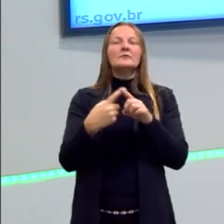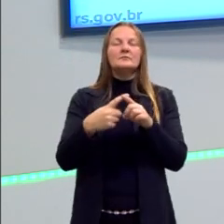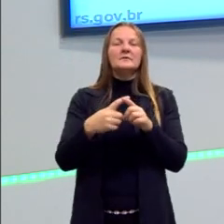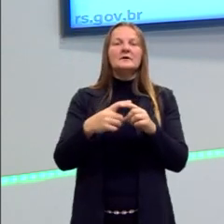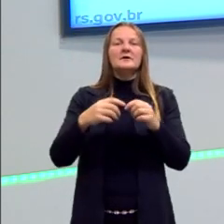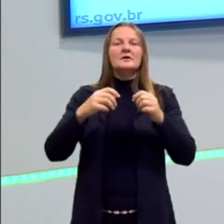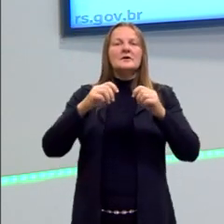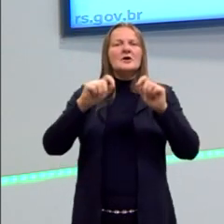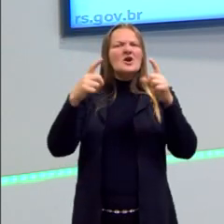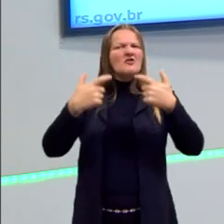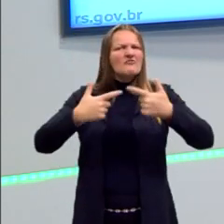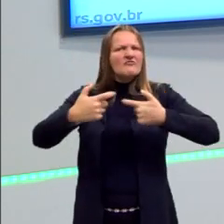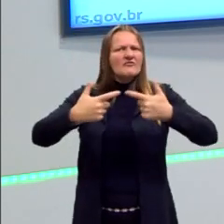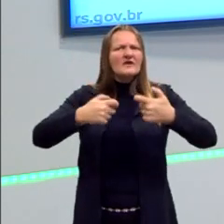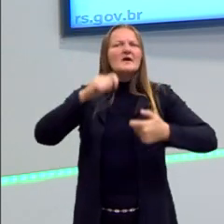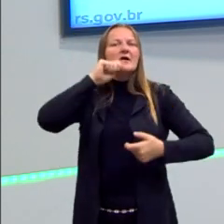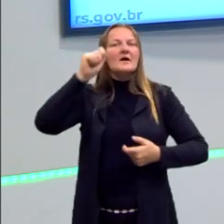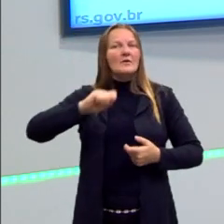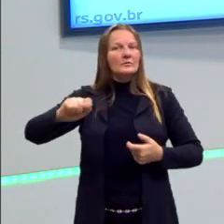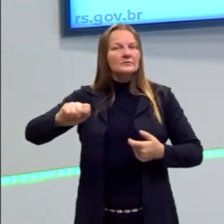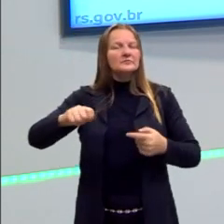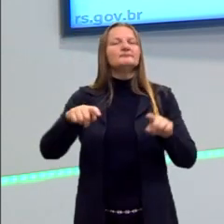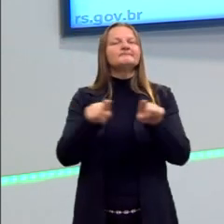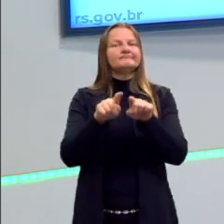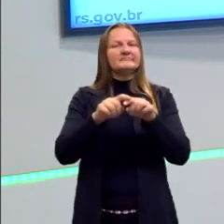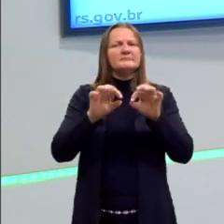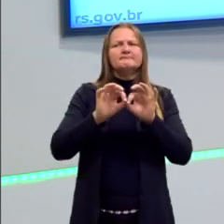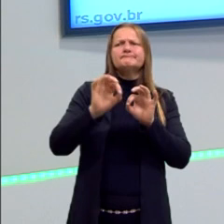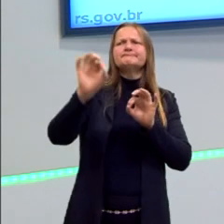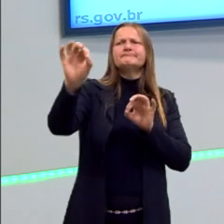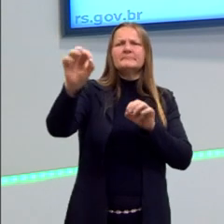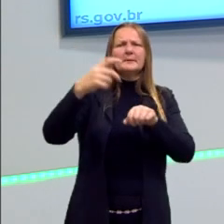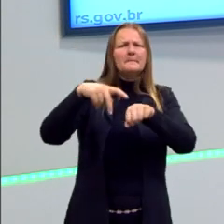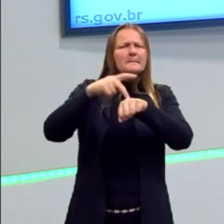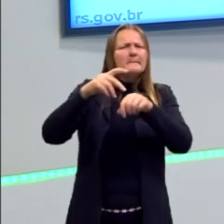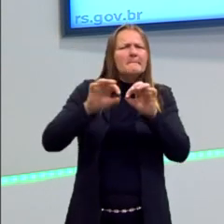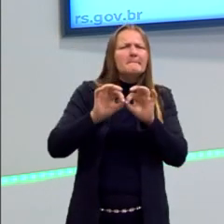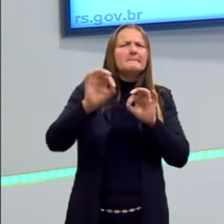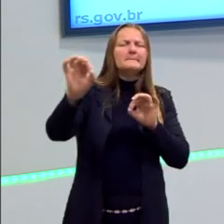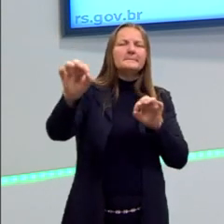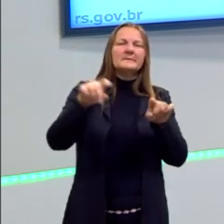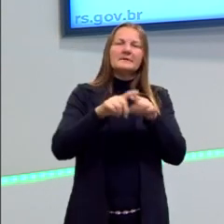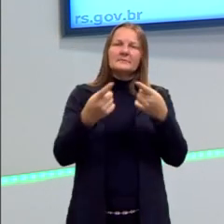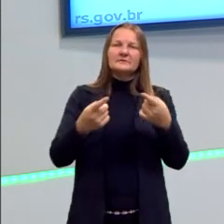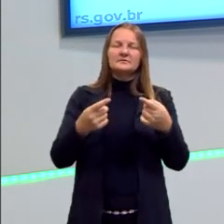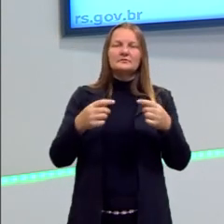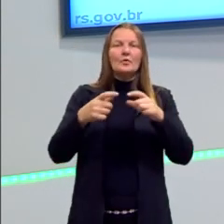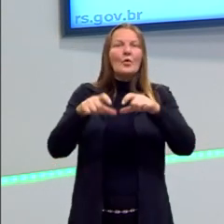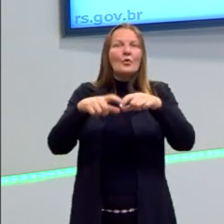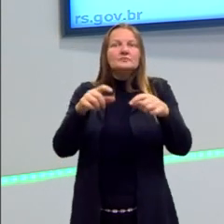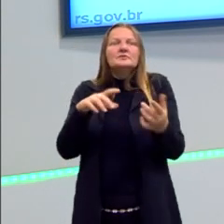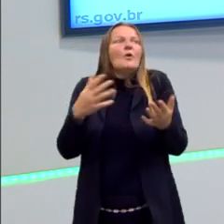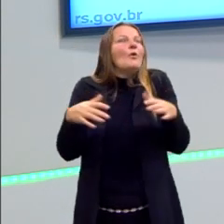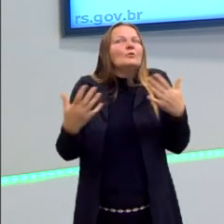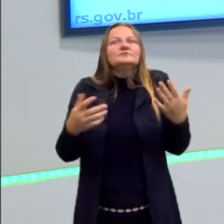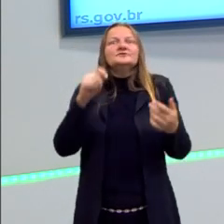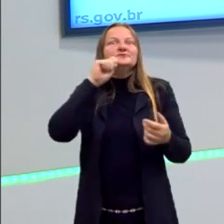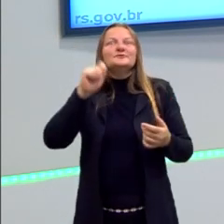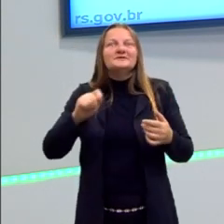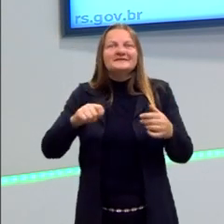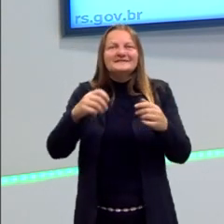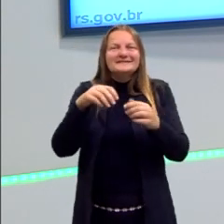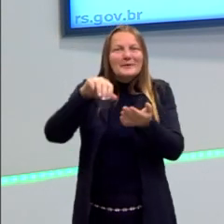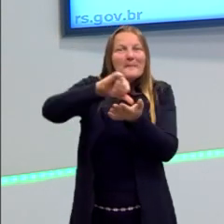hoje, por mais distante, por mais que nós tivemos que recorrer para localizar exatamente onde é a Ucrânia,